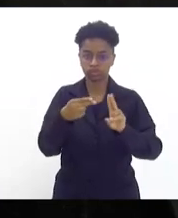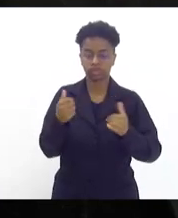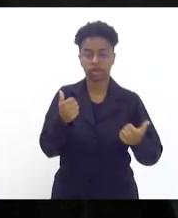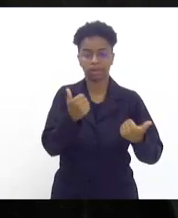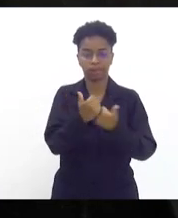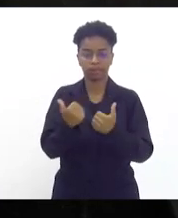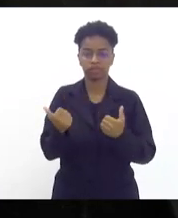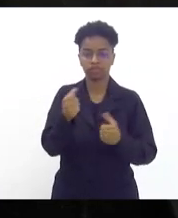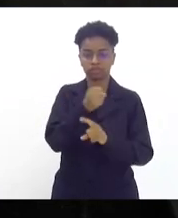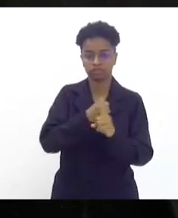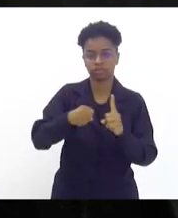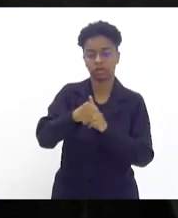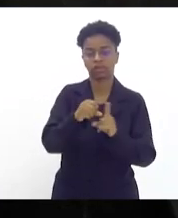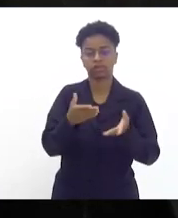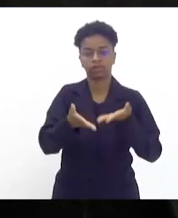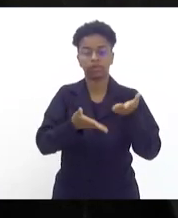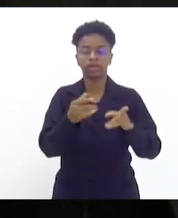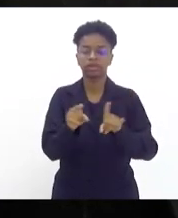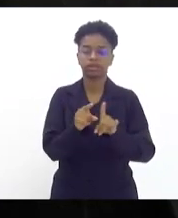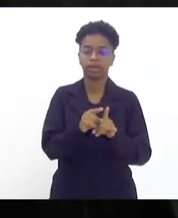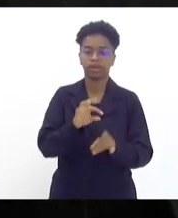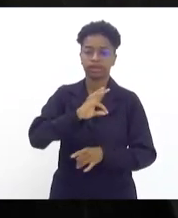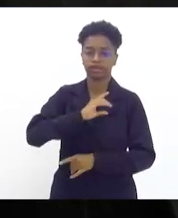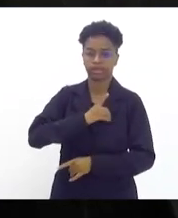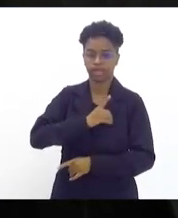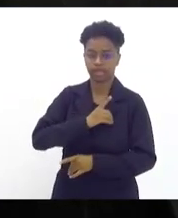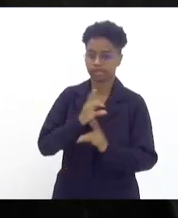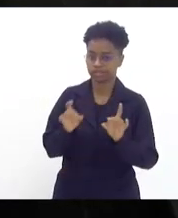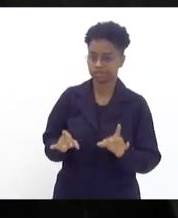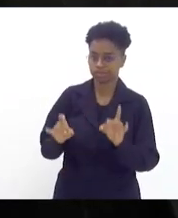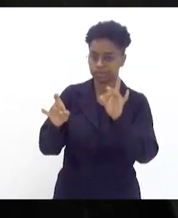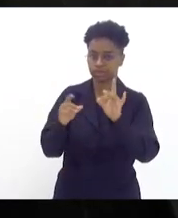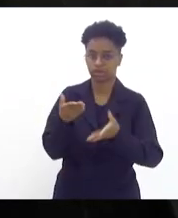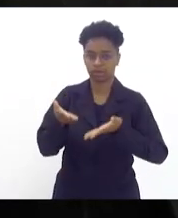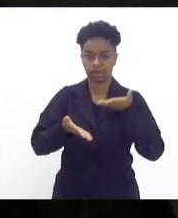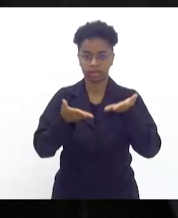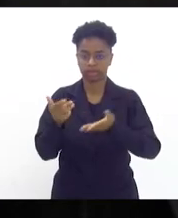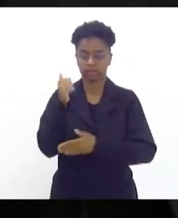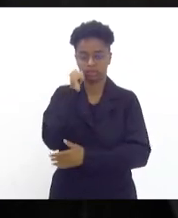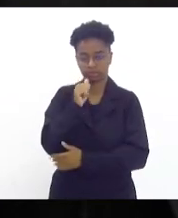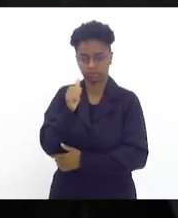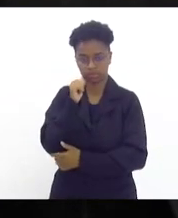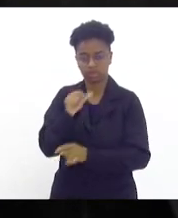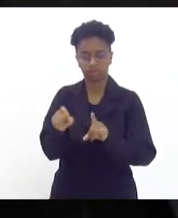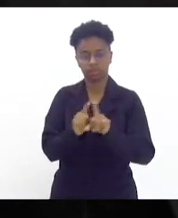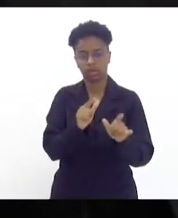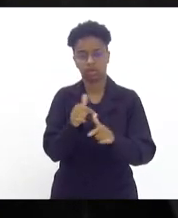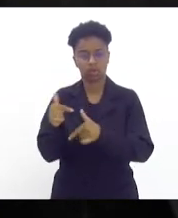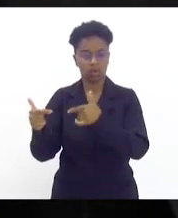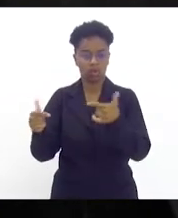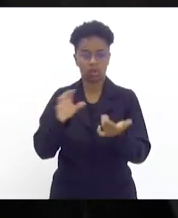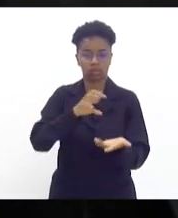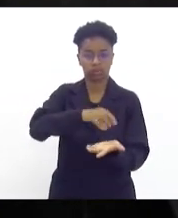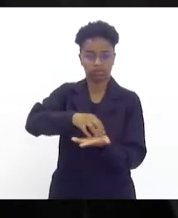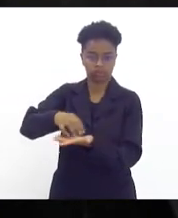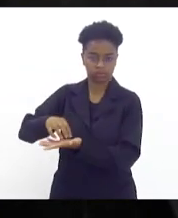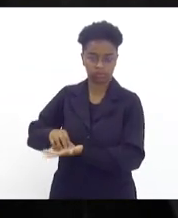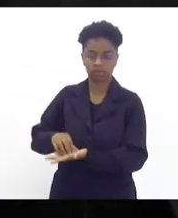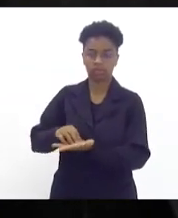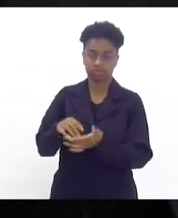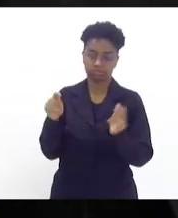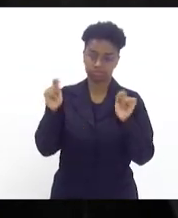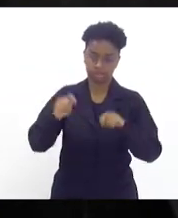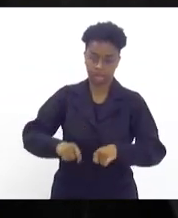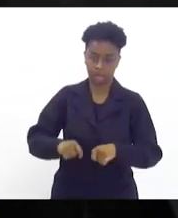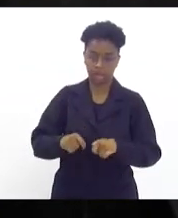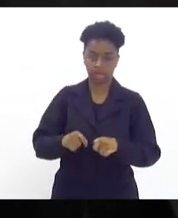social das delegacias especializadas de atendimento à mulher e outras entidades possam